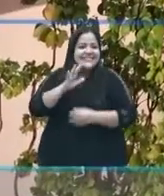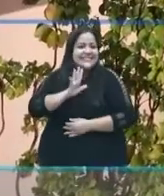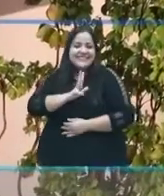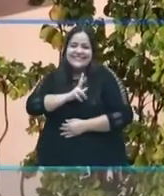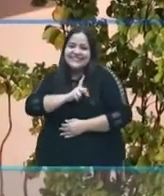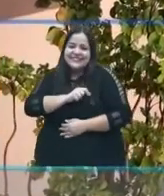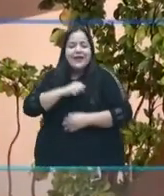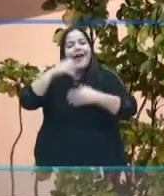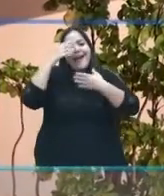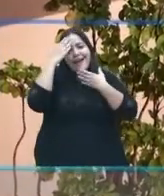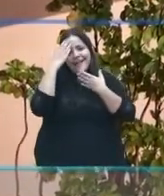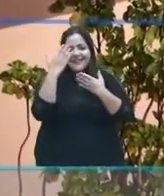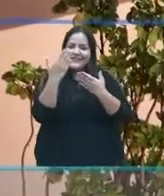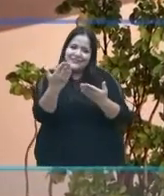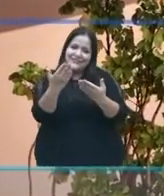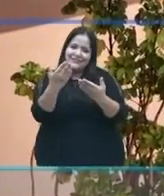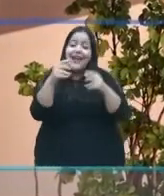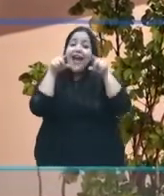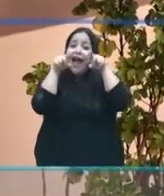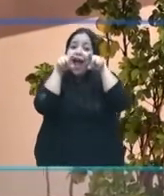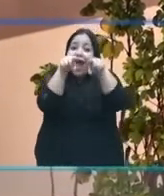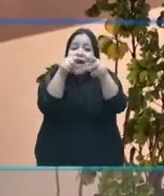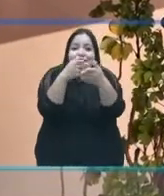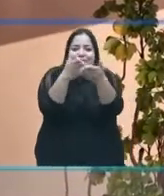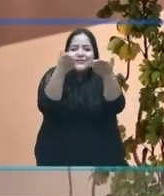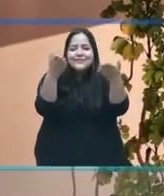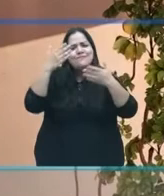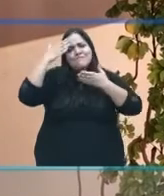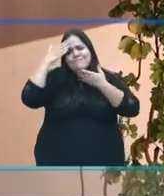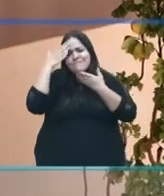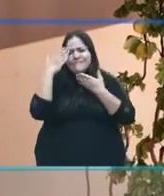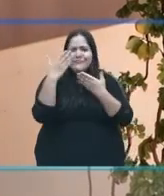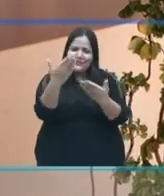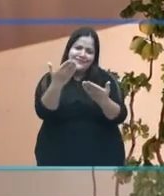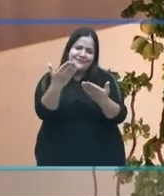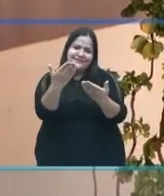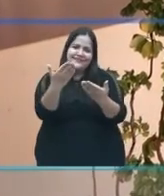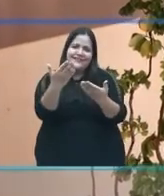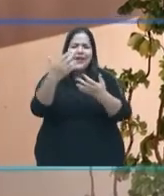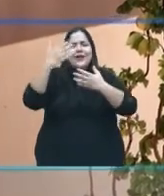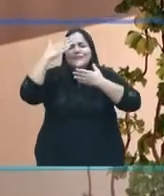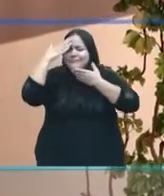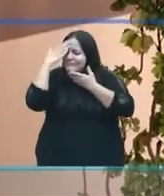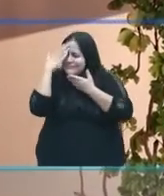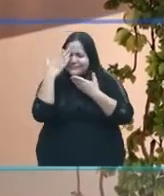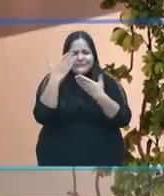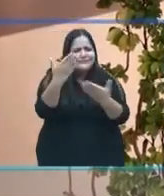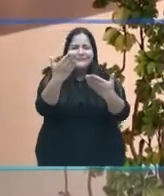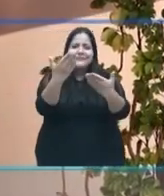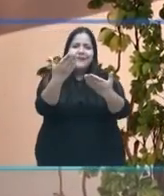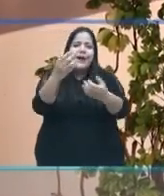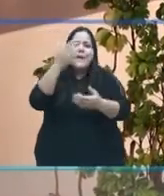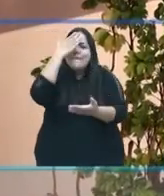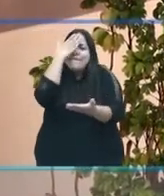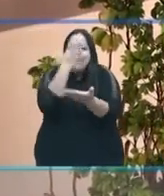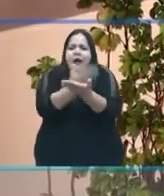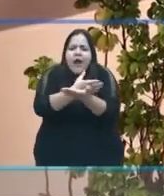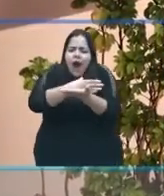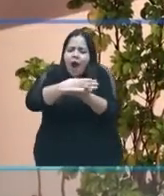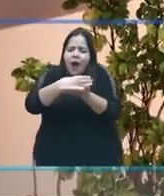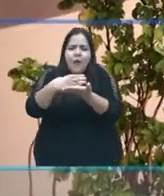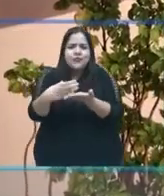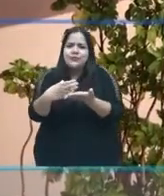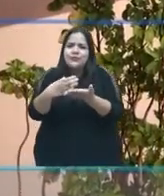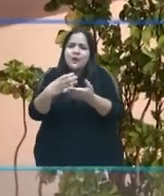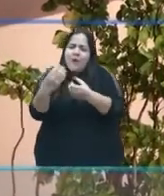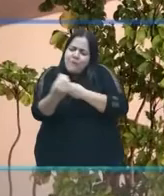Agradecimento a você! Muito obrigado! Muito obrigado pela confiança, pelo